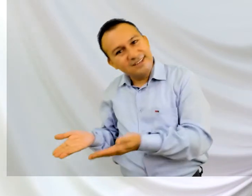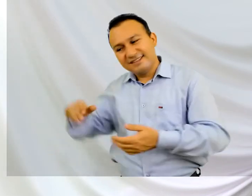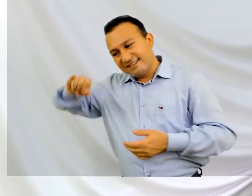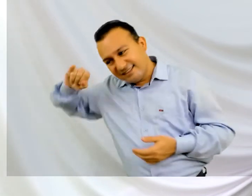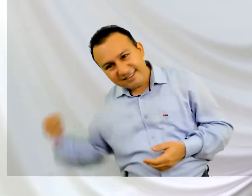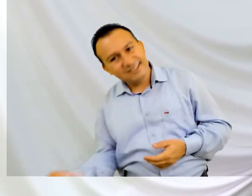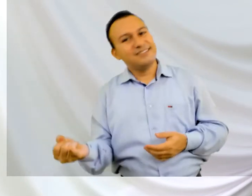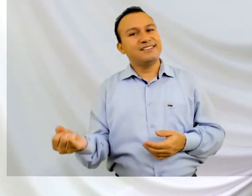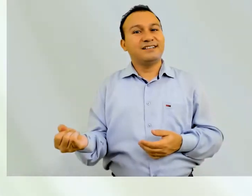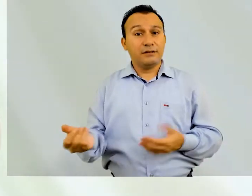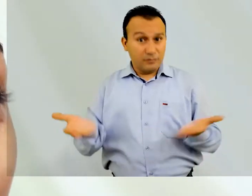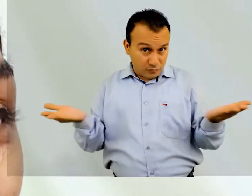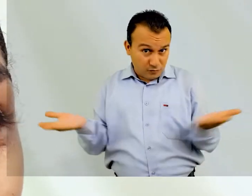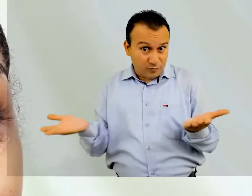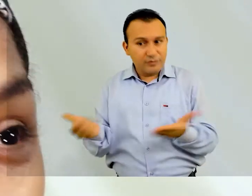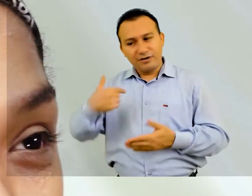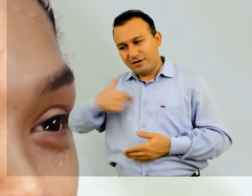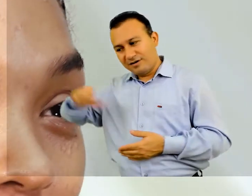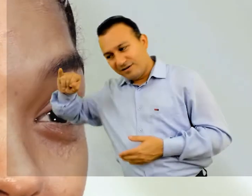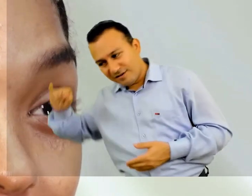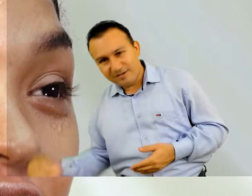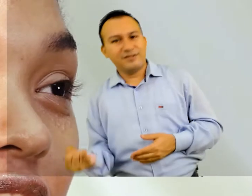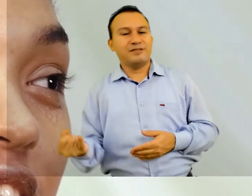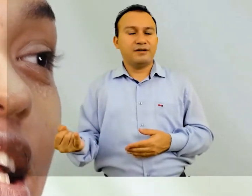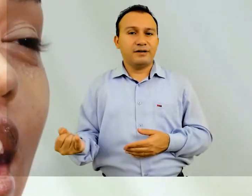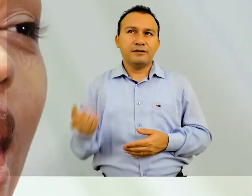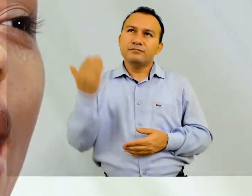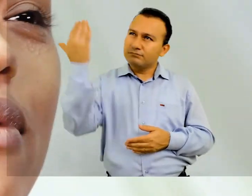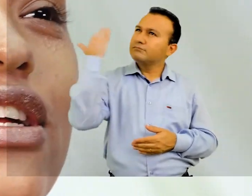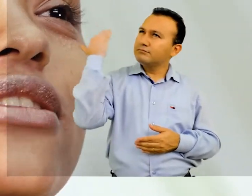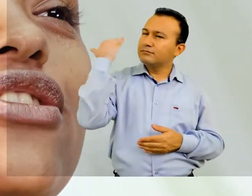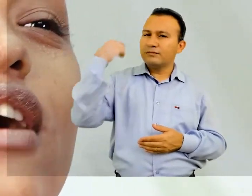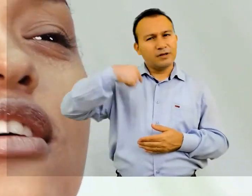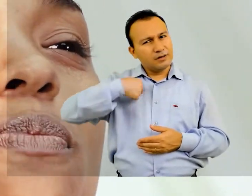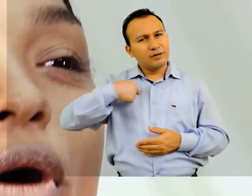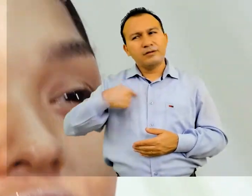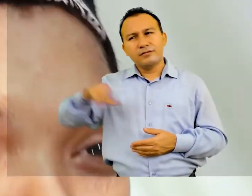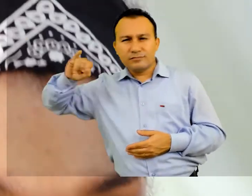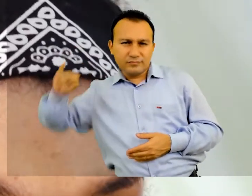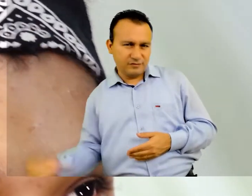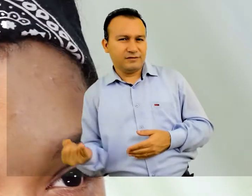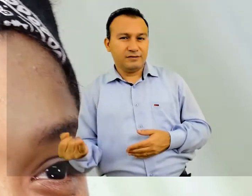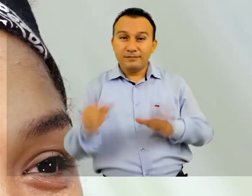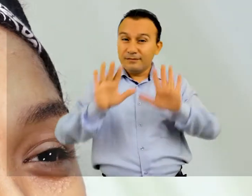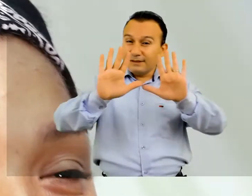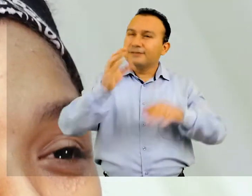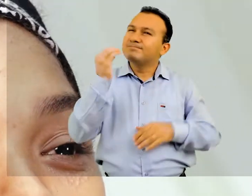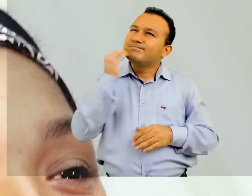queria aproveitar muito mais. Tenho a oportunidade aqui, abre diversas portas,